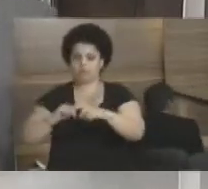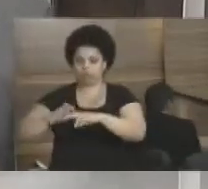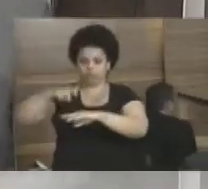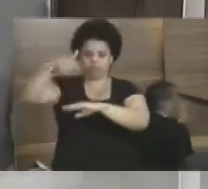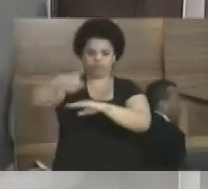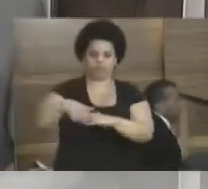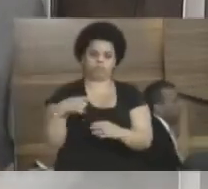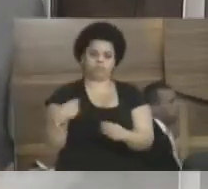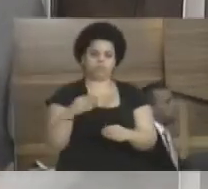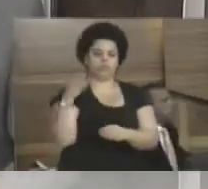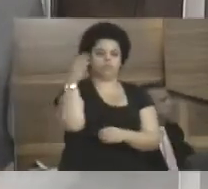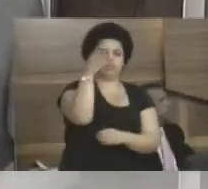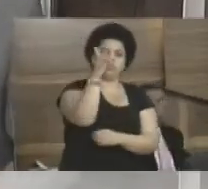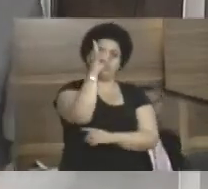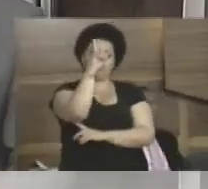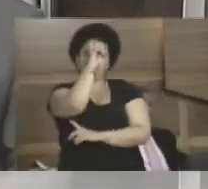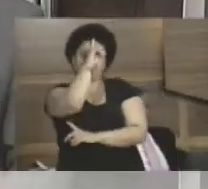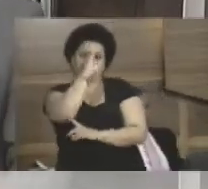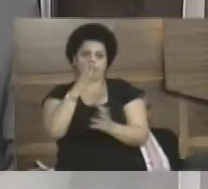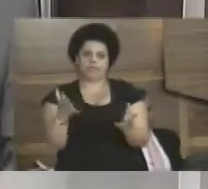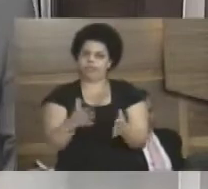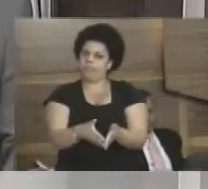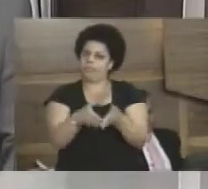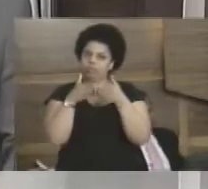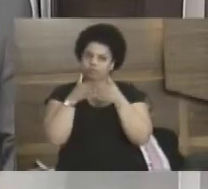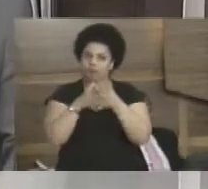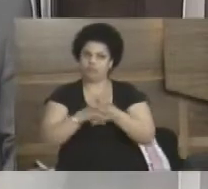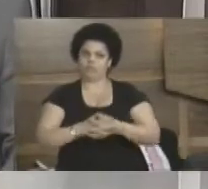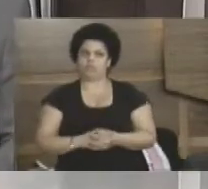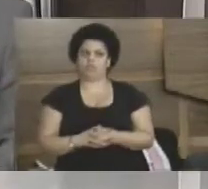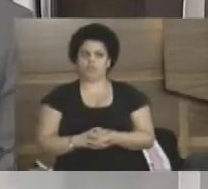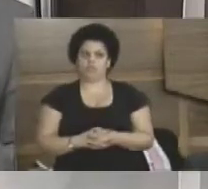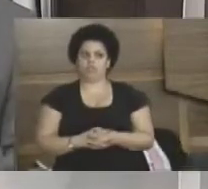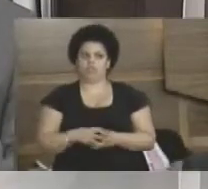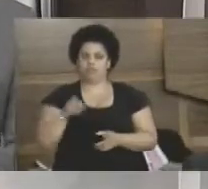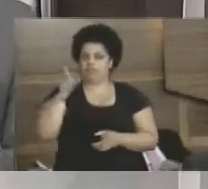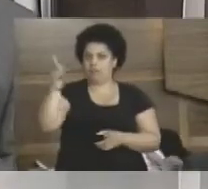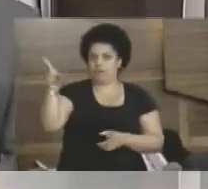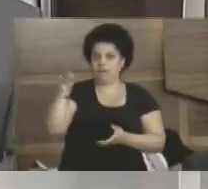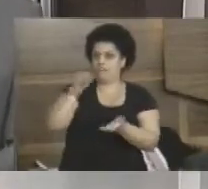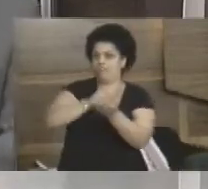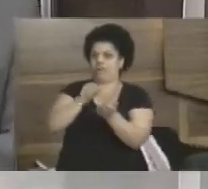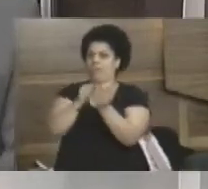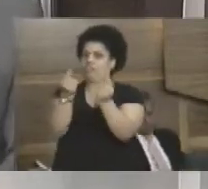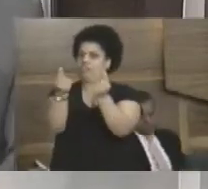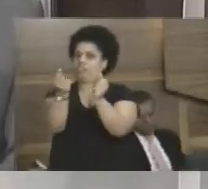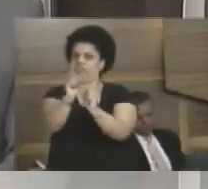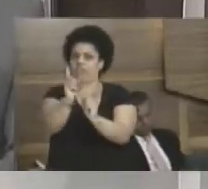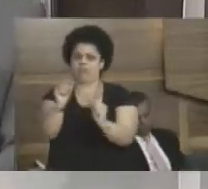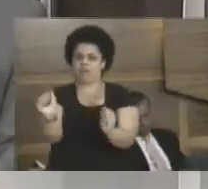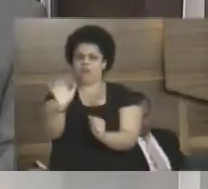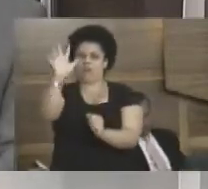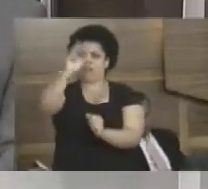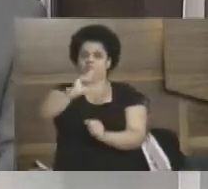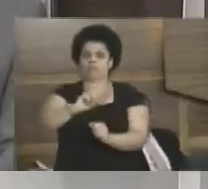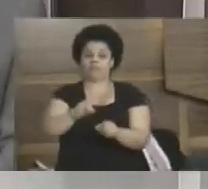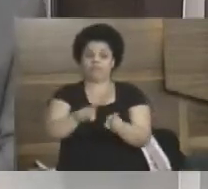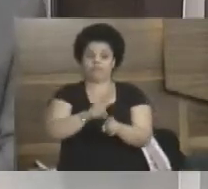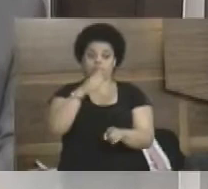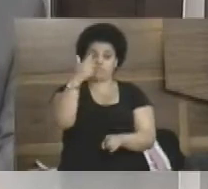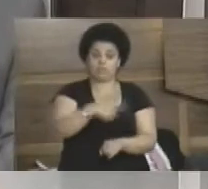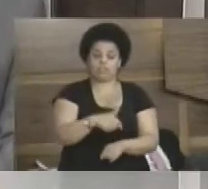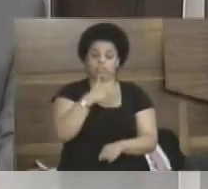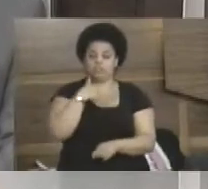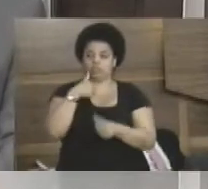bagajajota. Pelo amor de Deus, gente. Ali não é falta de dinheiro, porque aqui não é caro. E ainda tem mais.